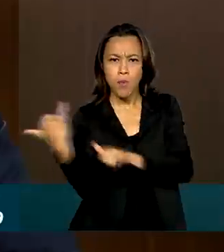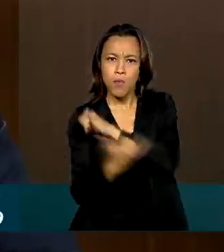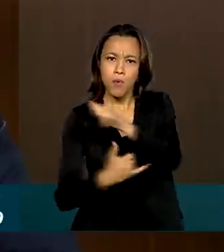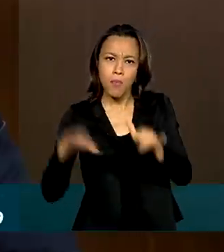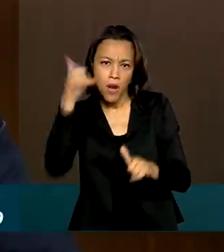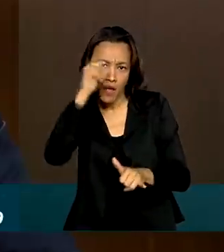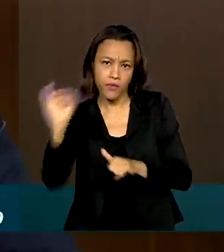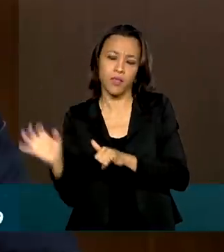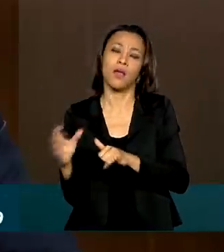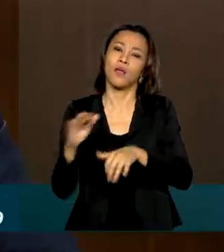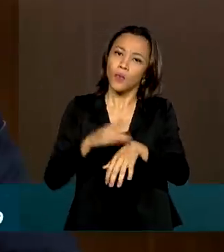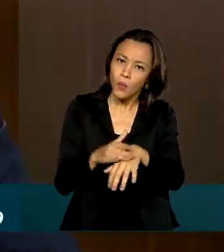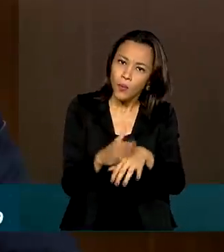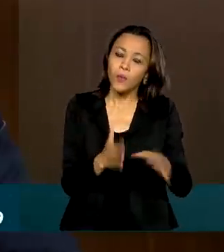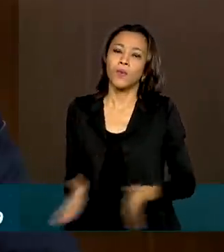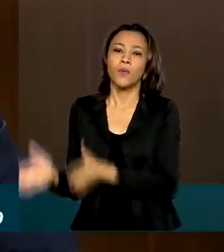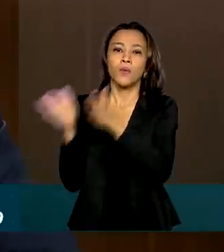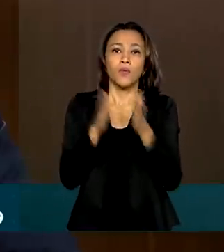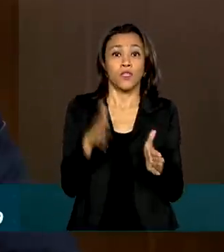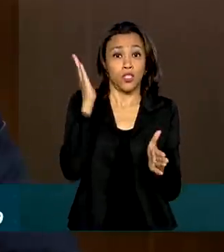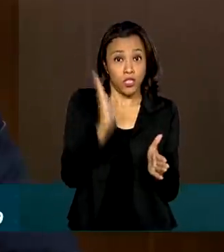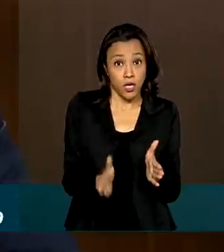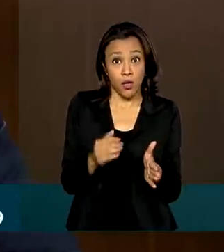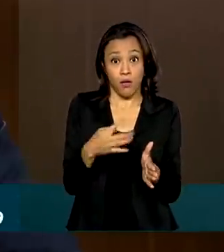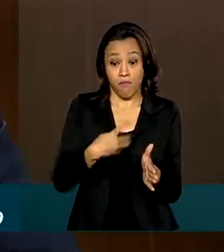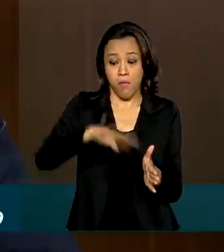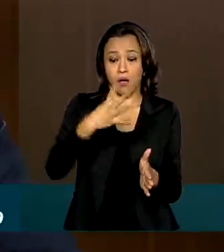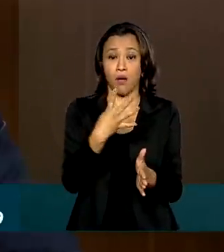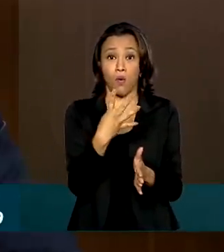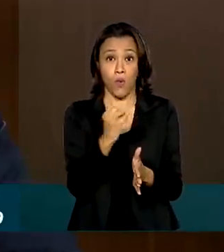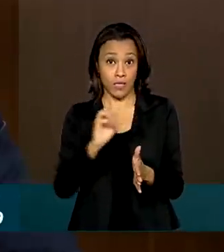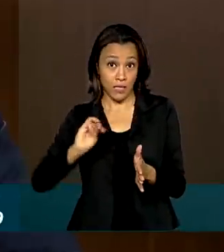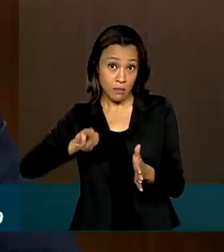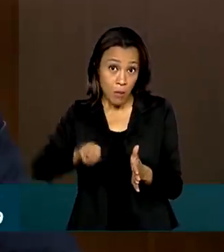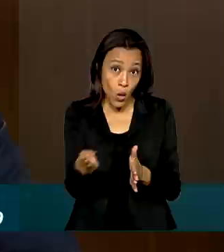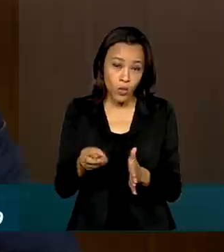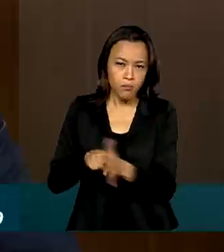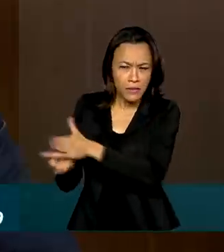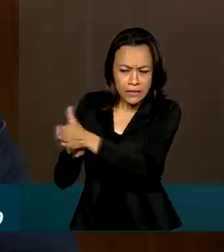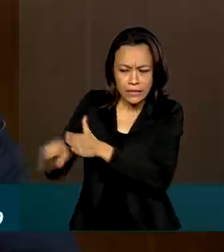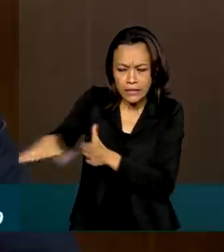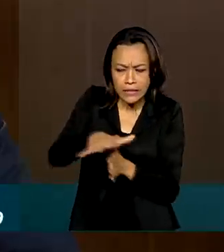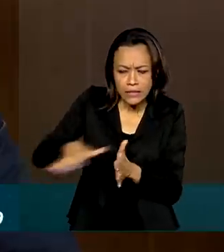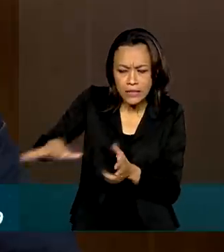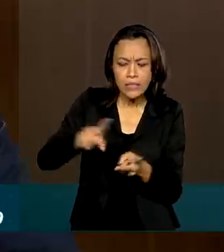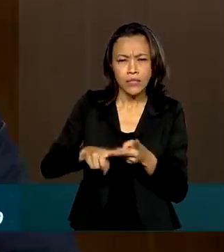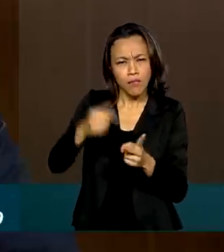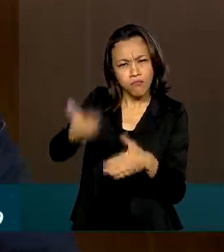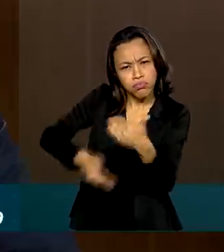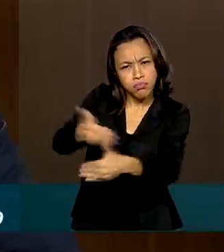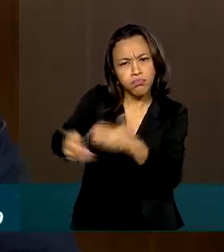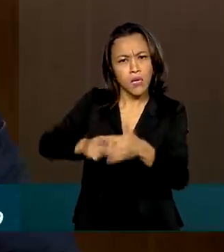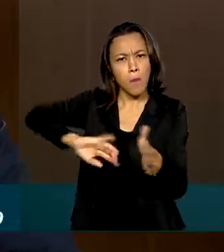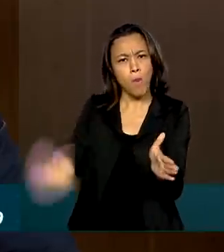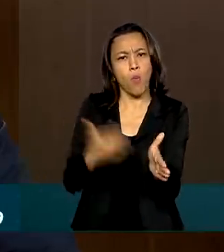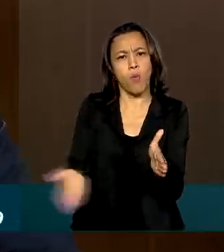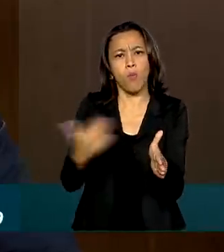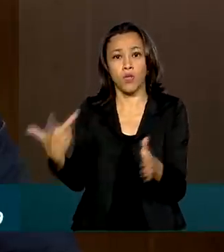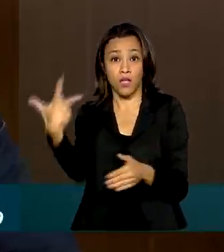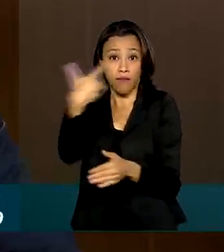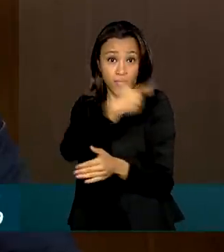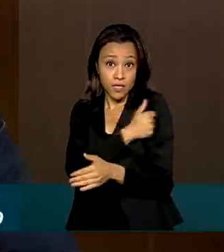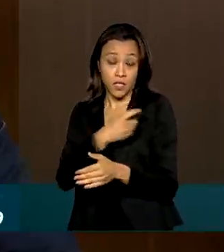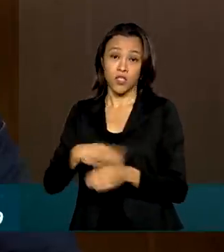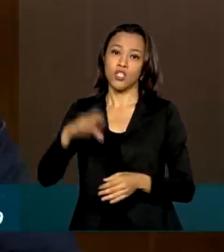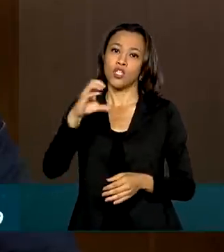Destinou 400 milhões de dólares para a pesquisa, desenvolvimento e produção da vacina